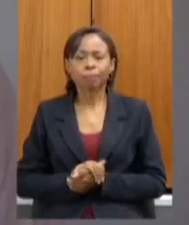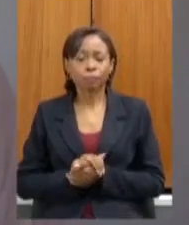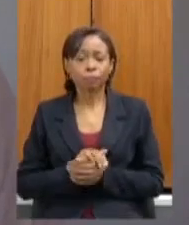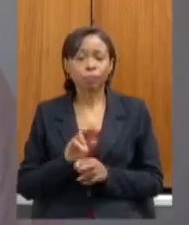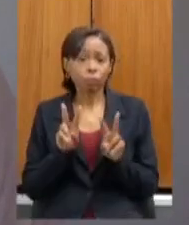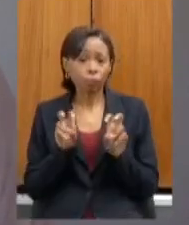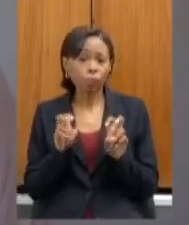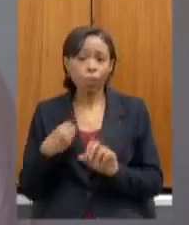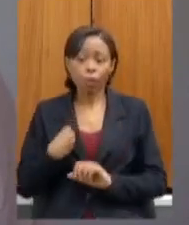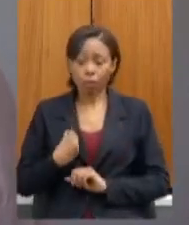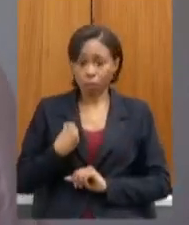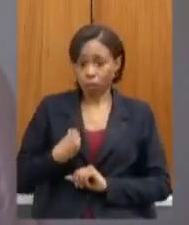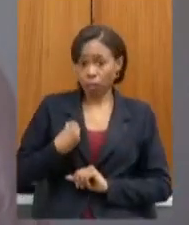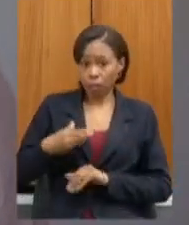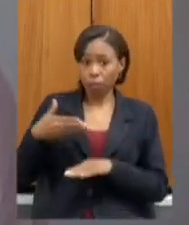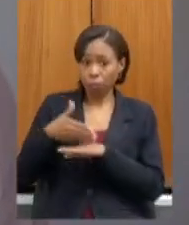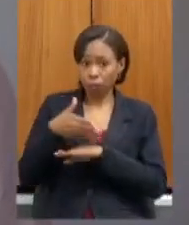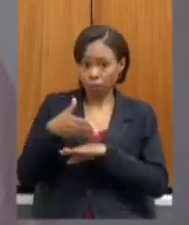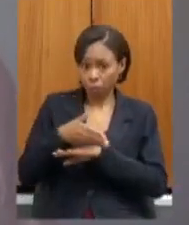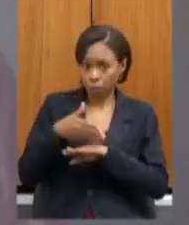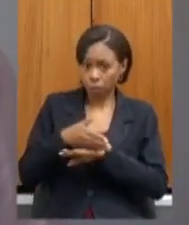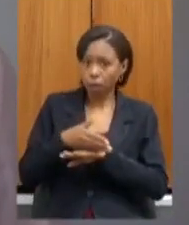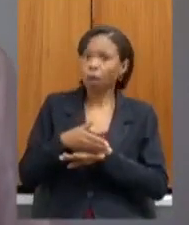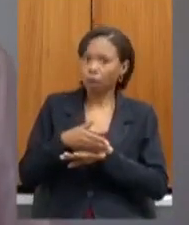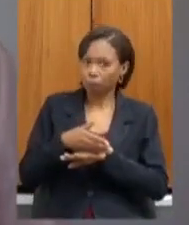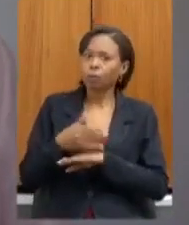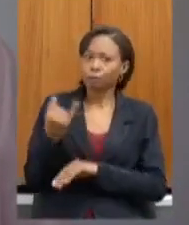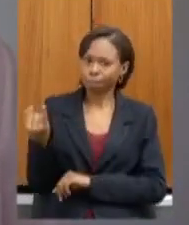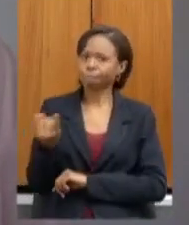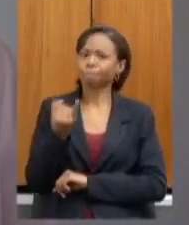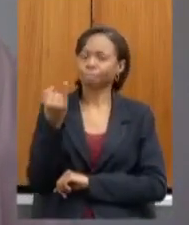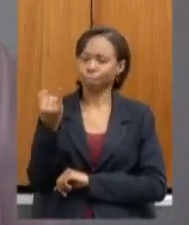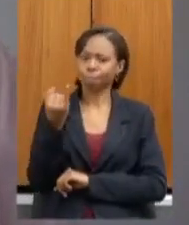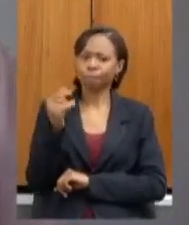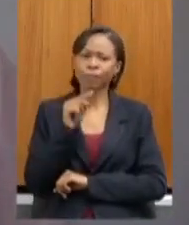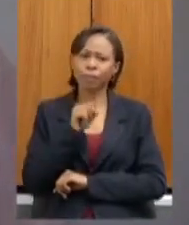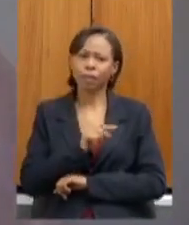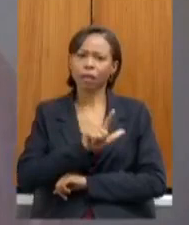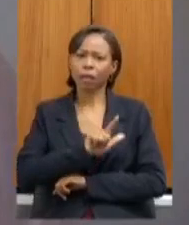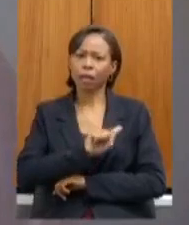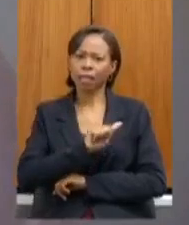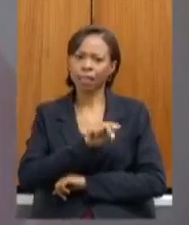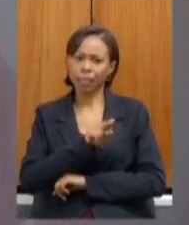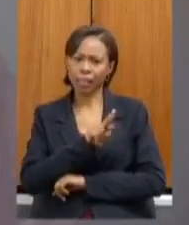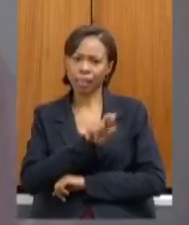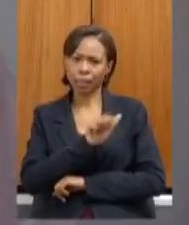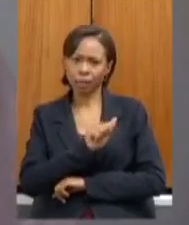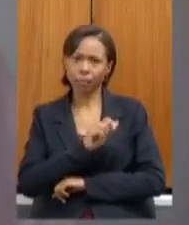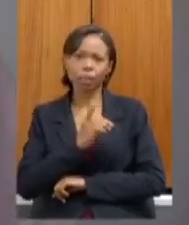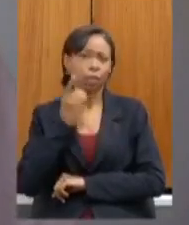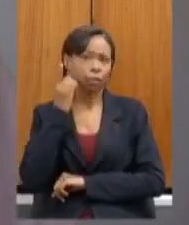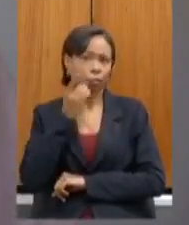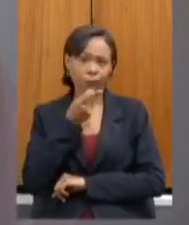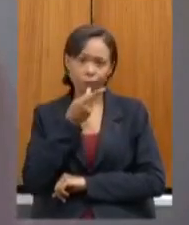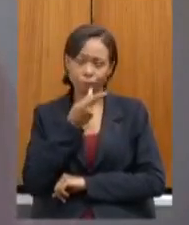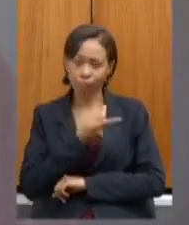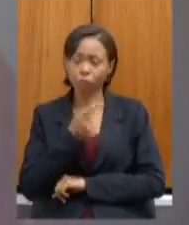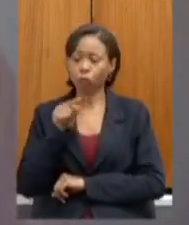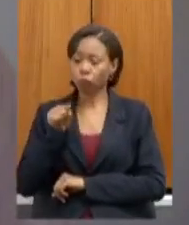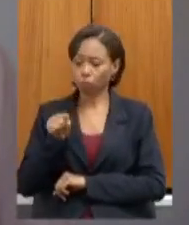participação é extremamente importante e foi muito feliz a ideia que a deputada Laura Serrano teve que você também